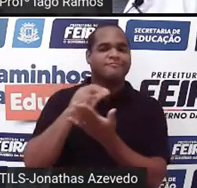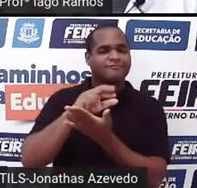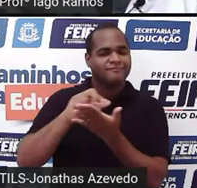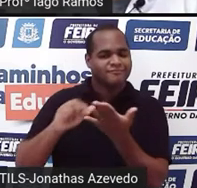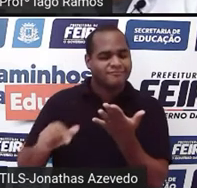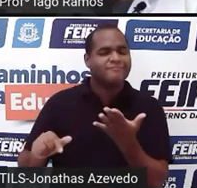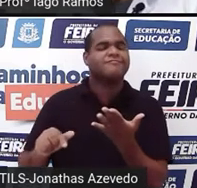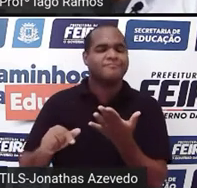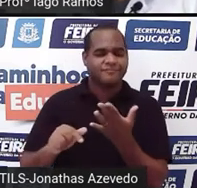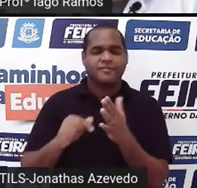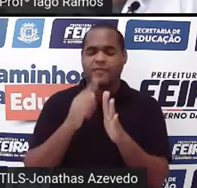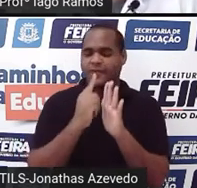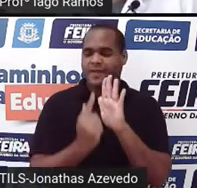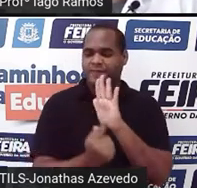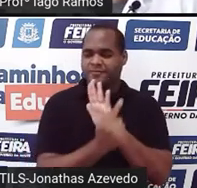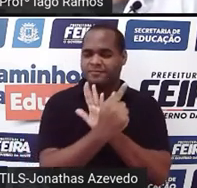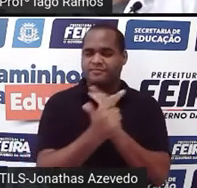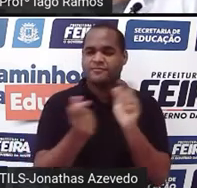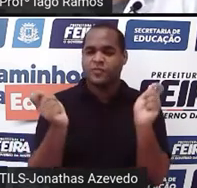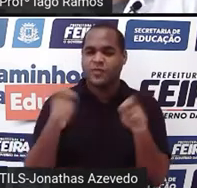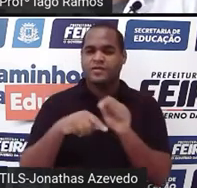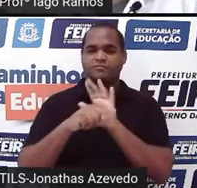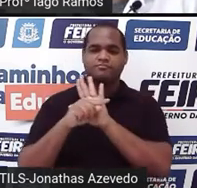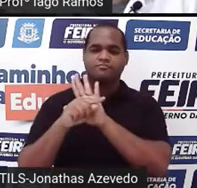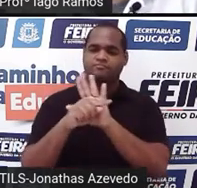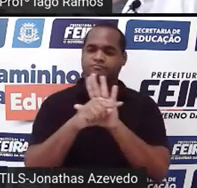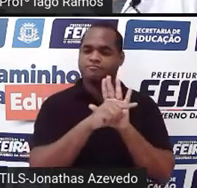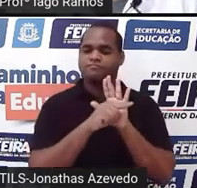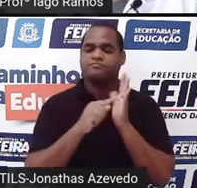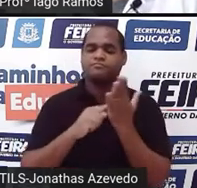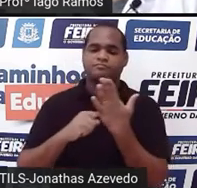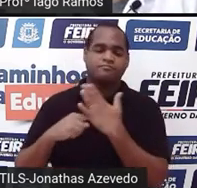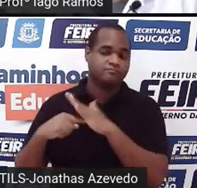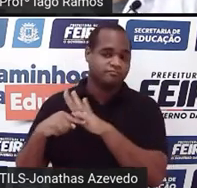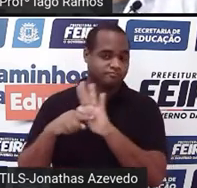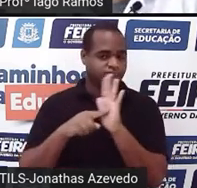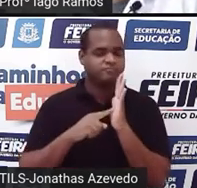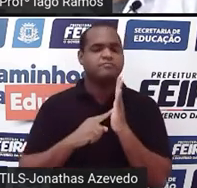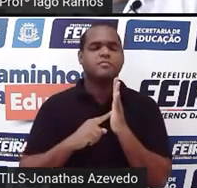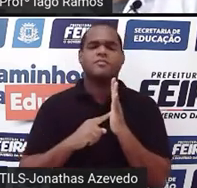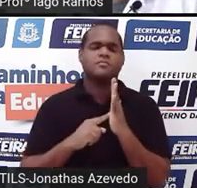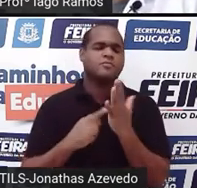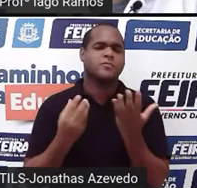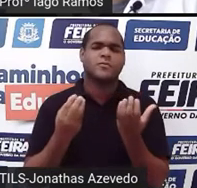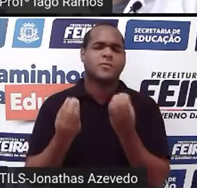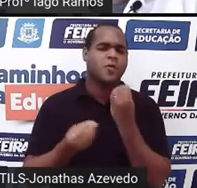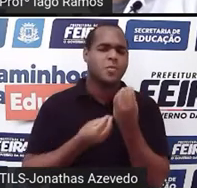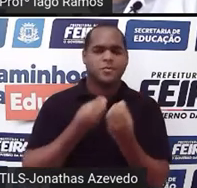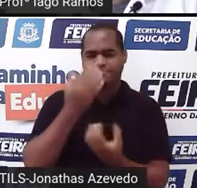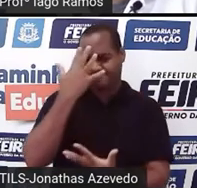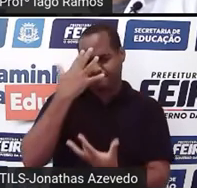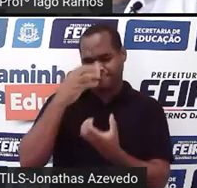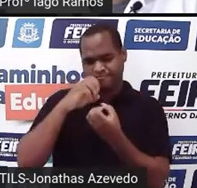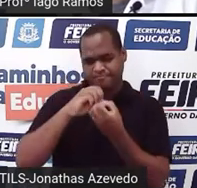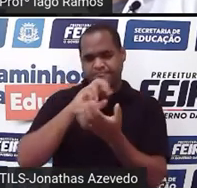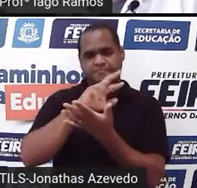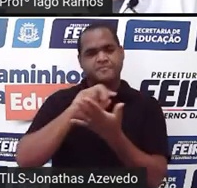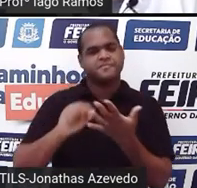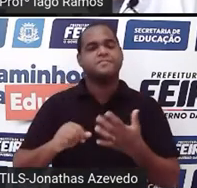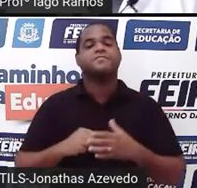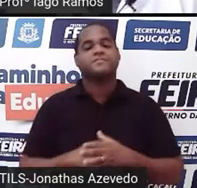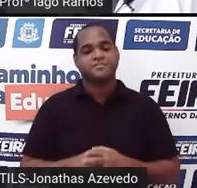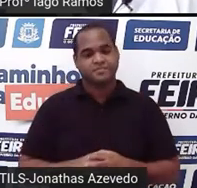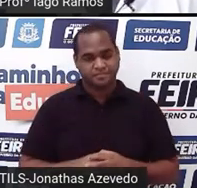Gráficos para nos ajudar nesse sentido aí, né? De compreender as coisas que estão à nossa